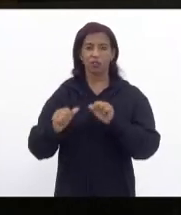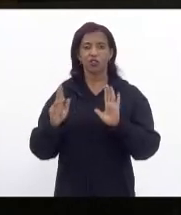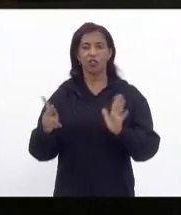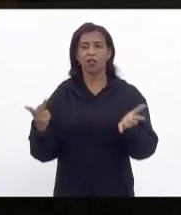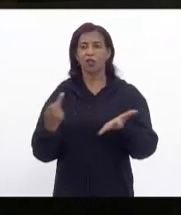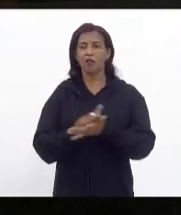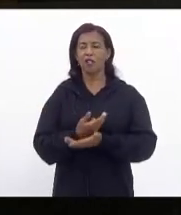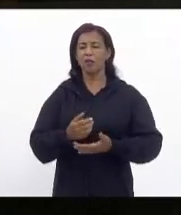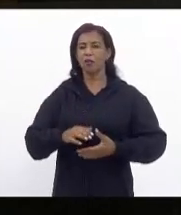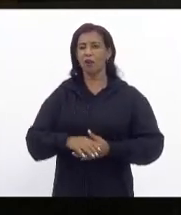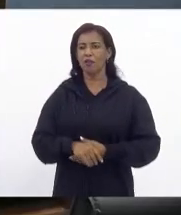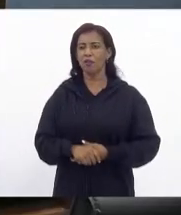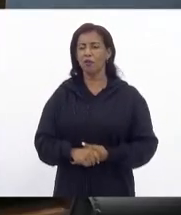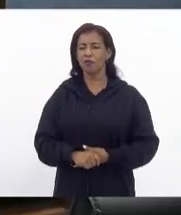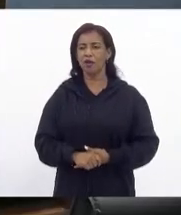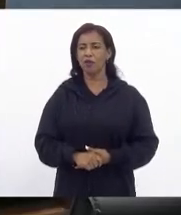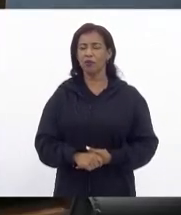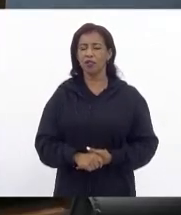acontecendo obrigado presidente